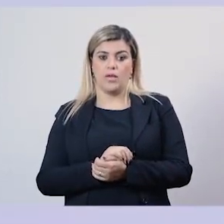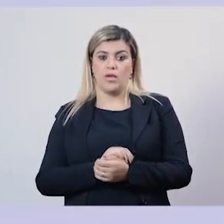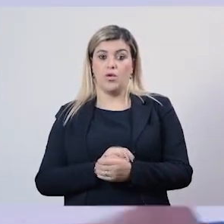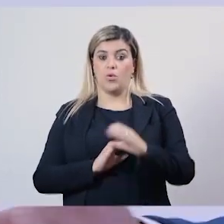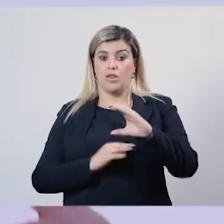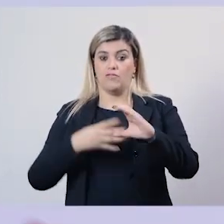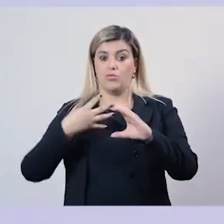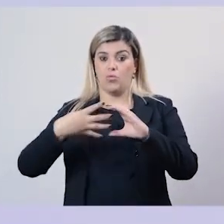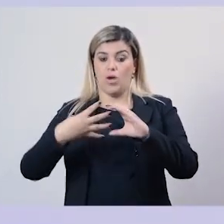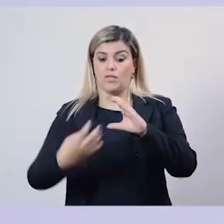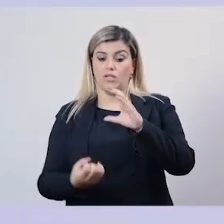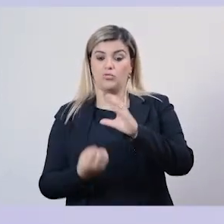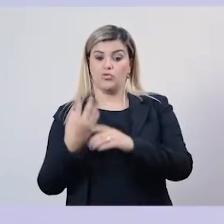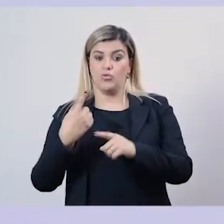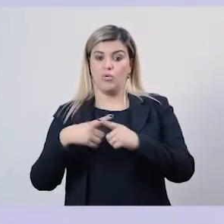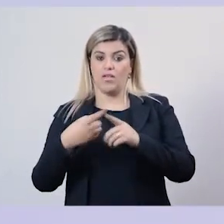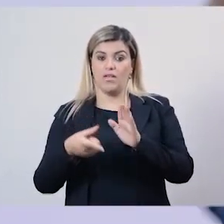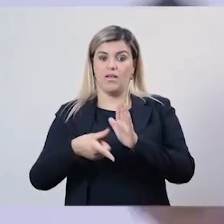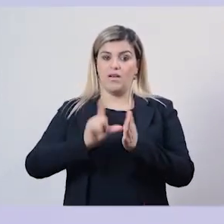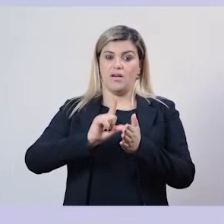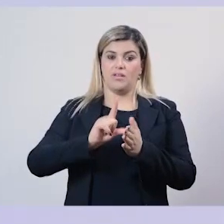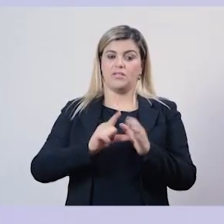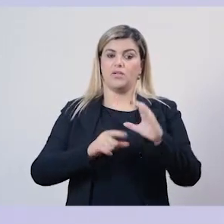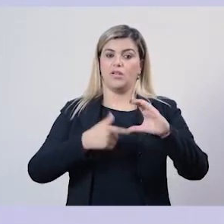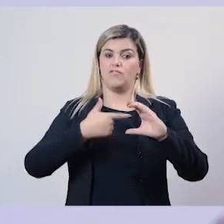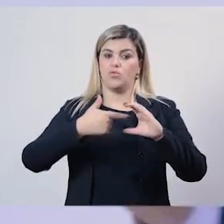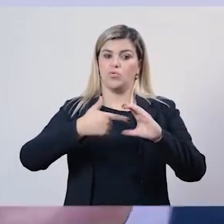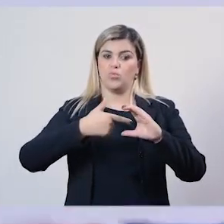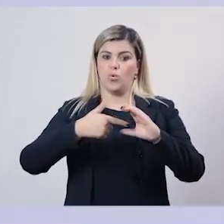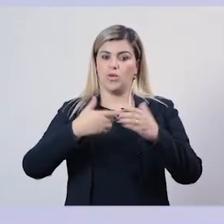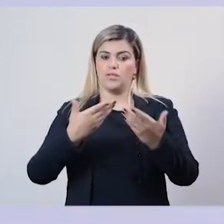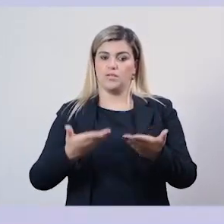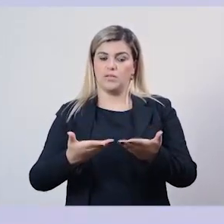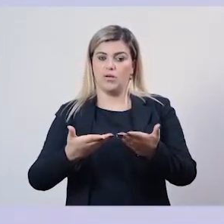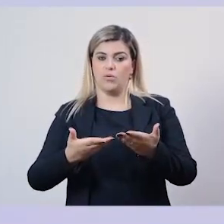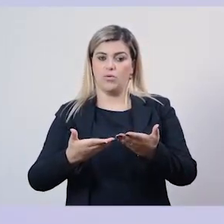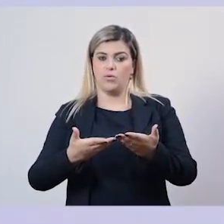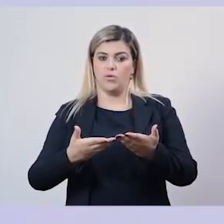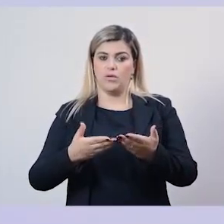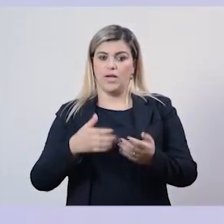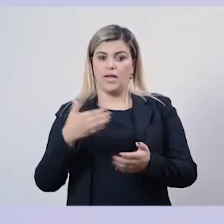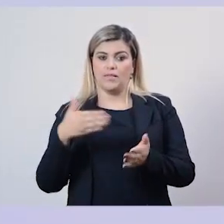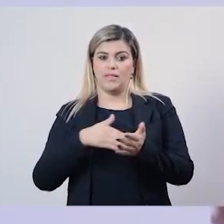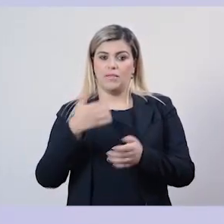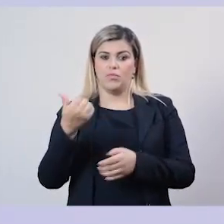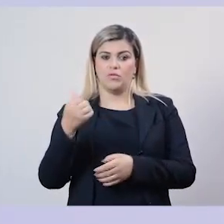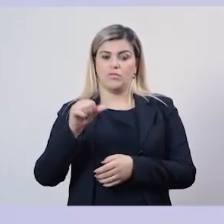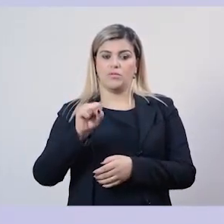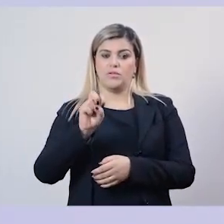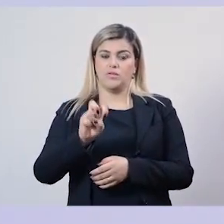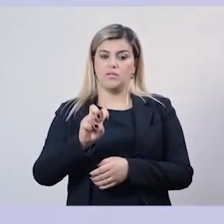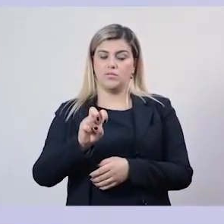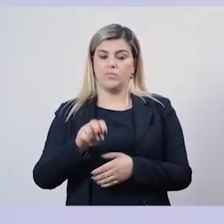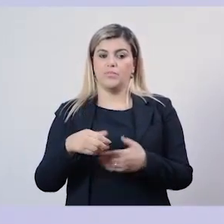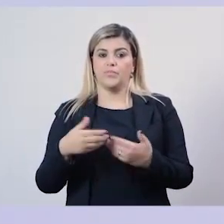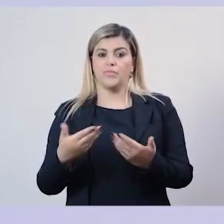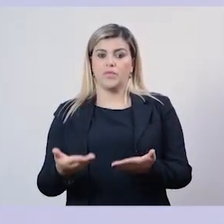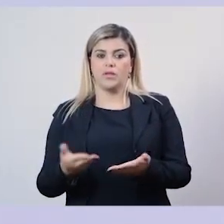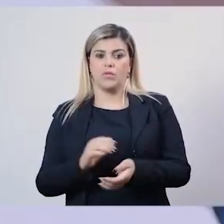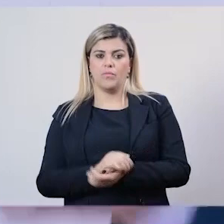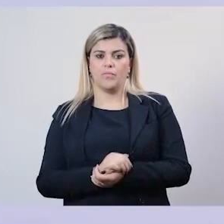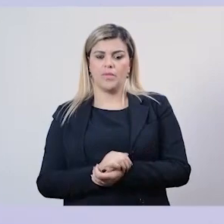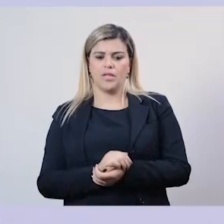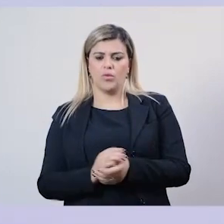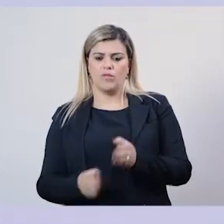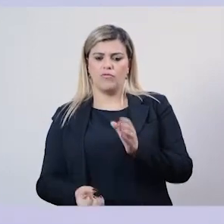2. Minas era contemplado no Crefito 2 naquela fase inicial até 1985. Isso. E ele, criado em 1985,